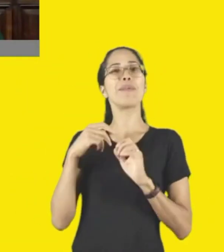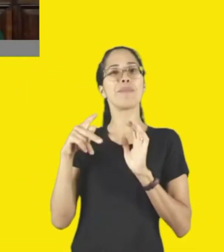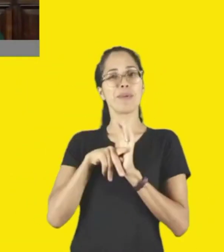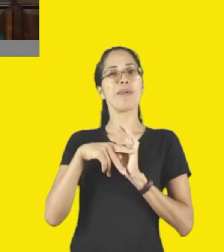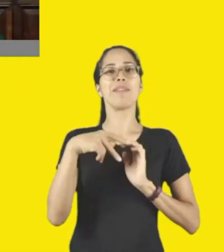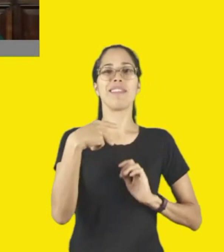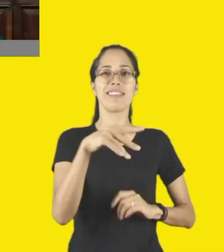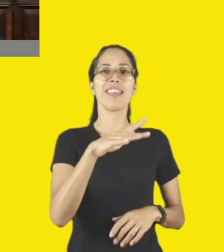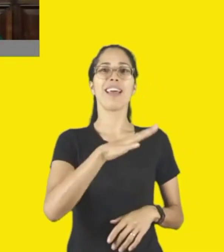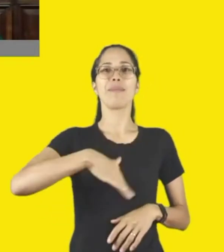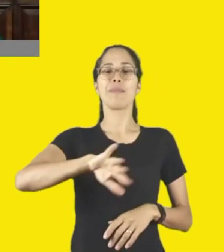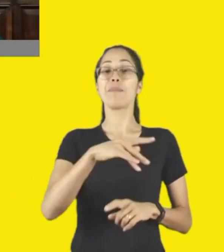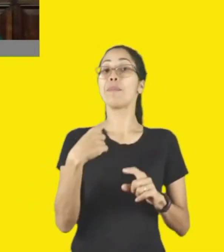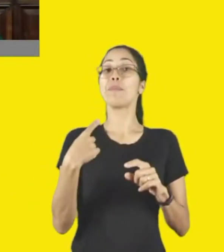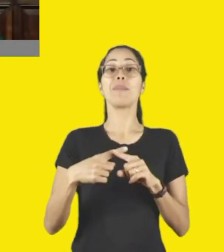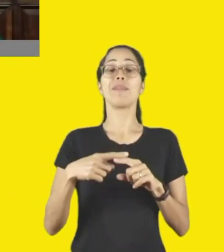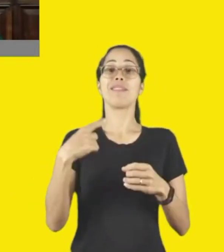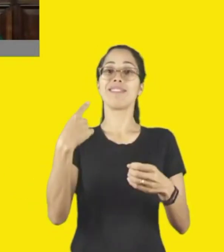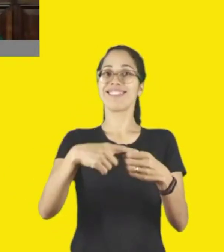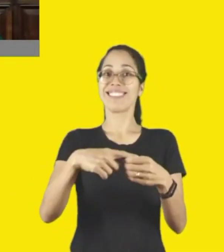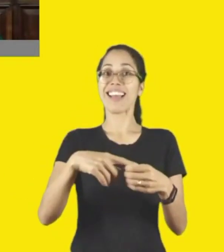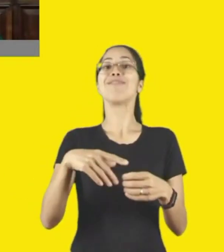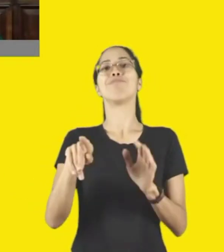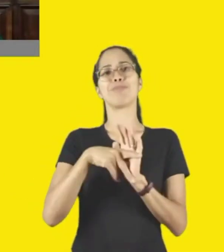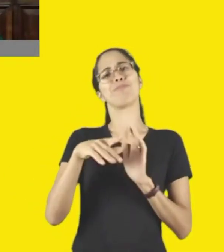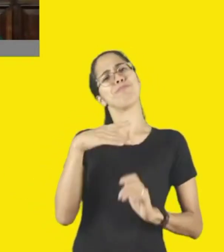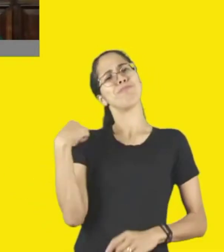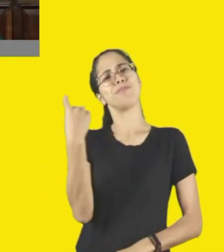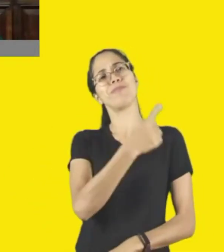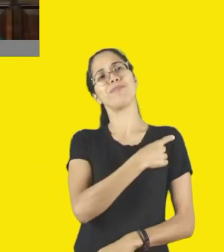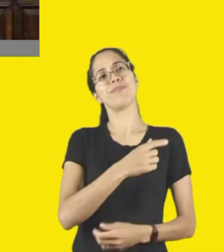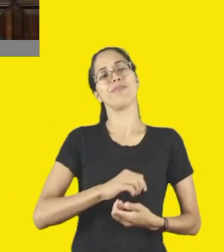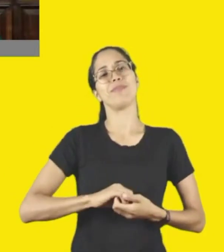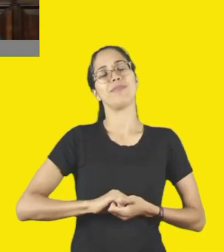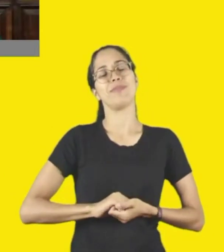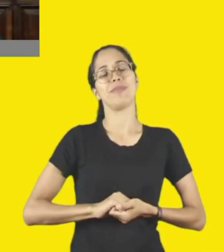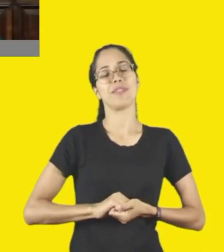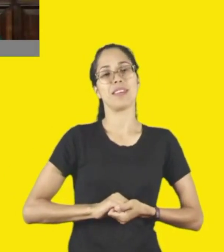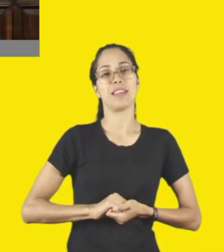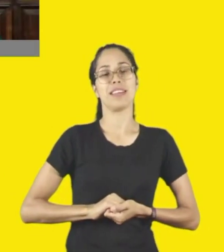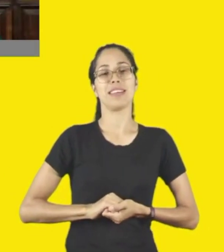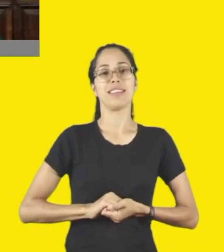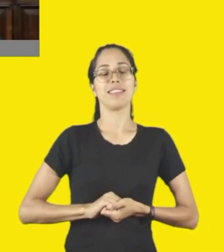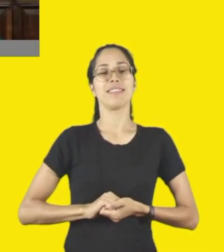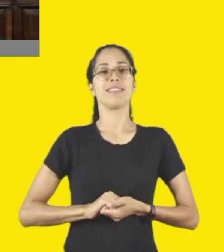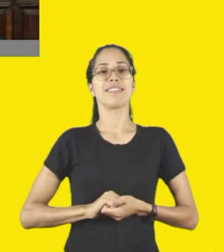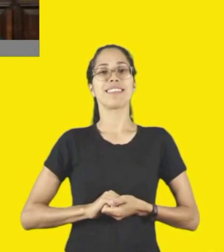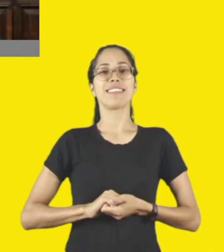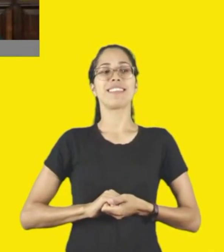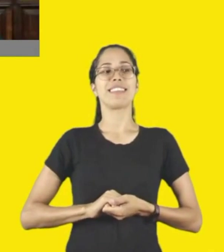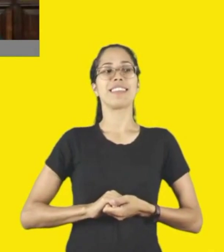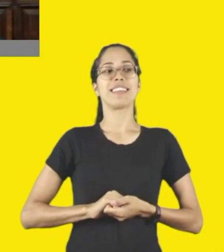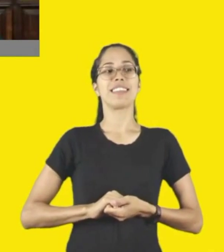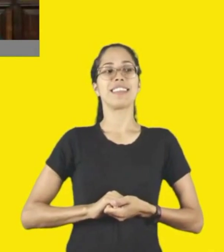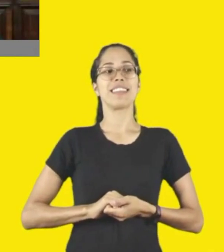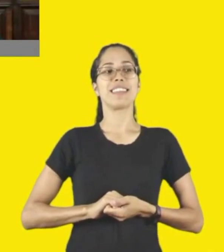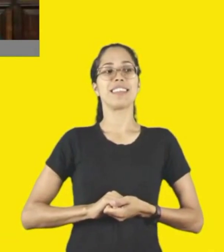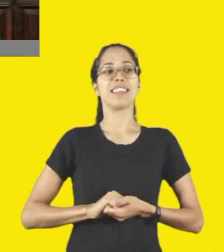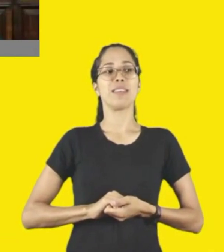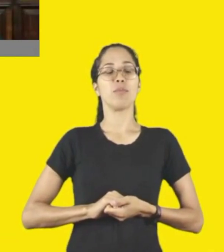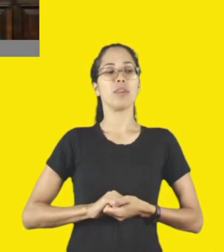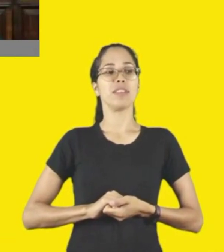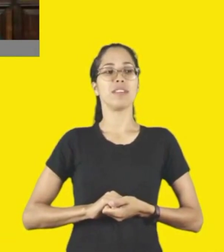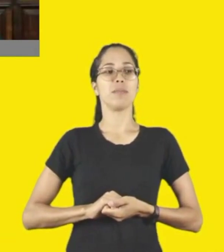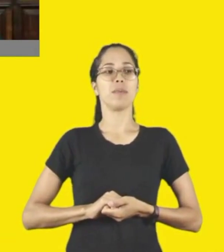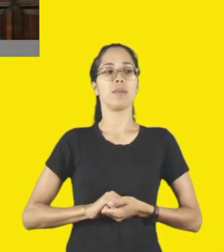é nossa. É isso aí. Chegou mais uma pergunta aqui, na verdade duas, enviadas pelo Alex Dias.